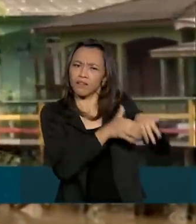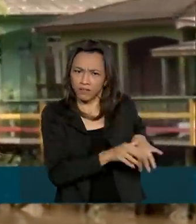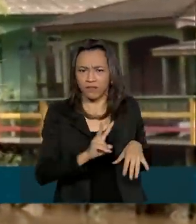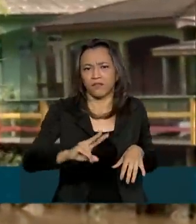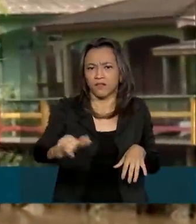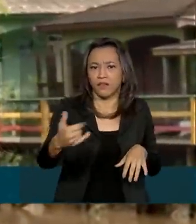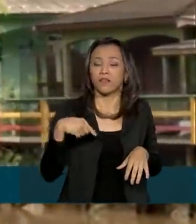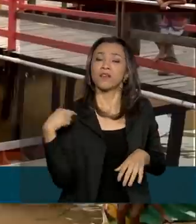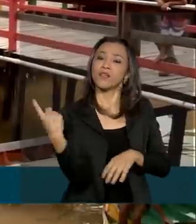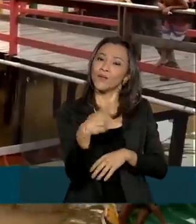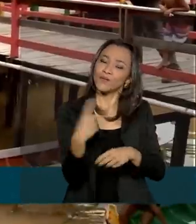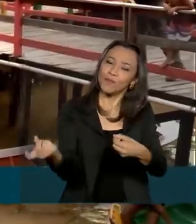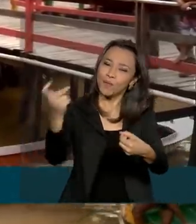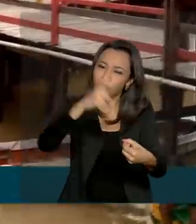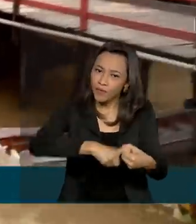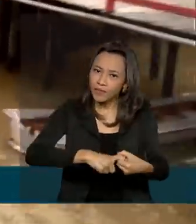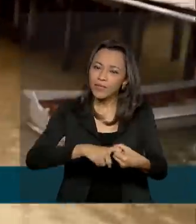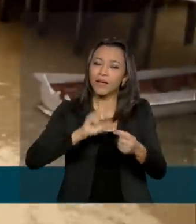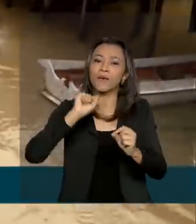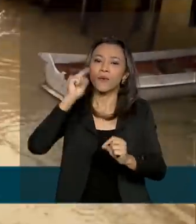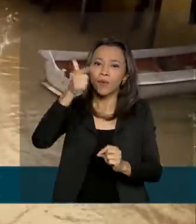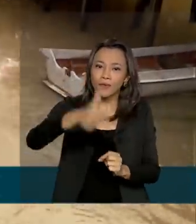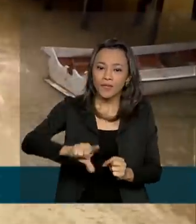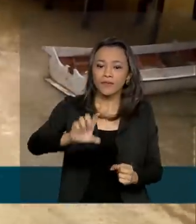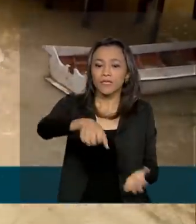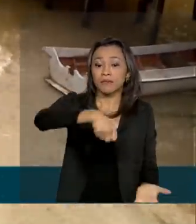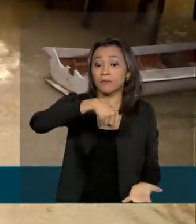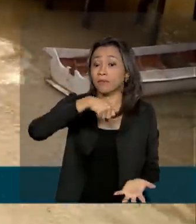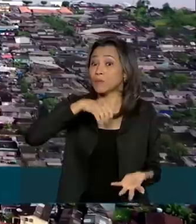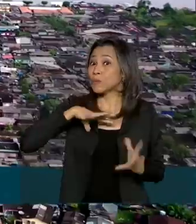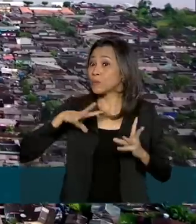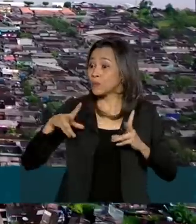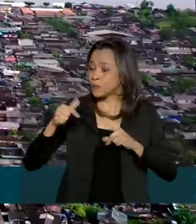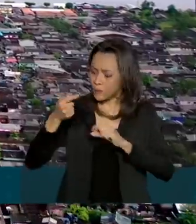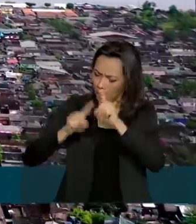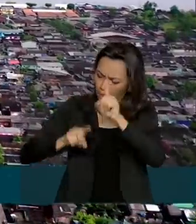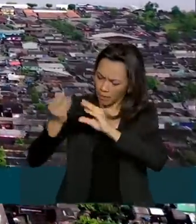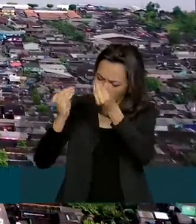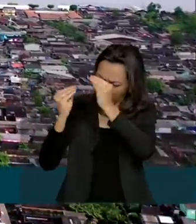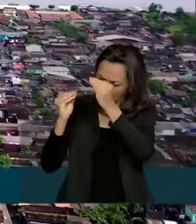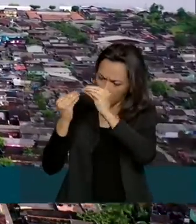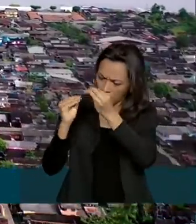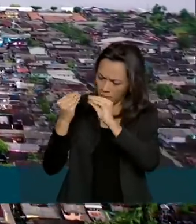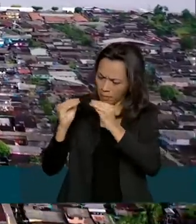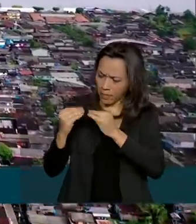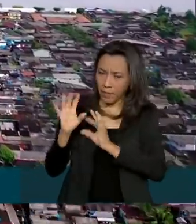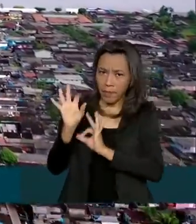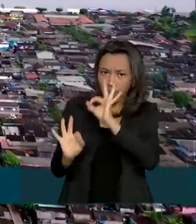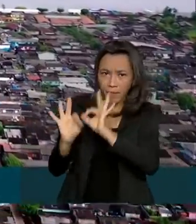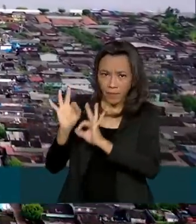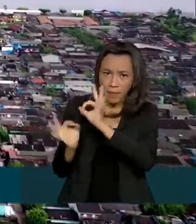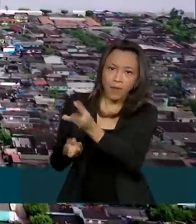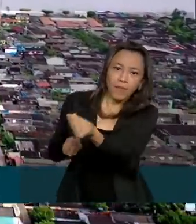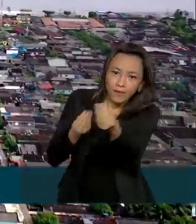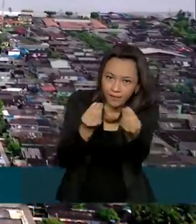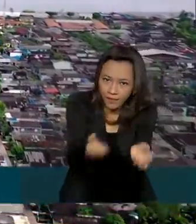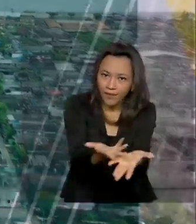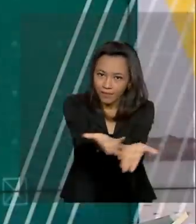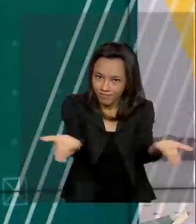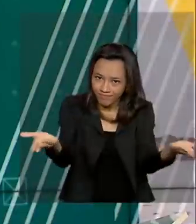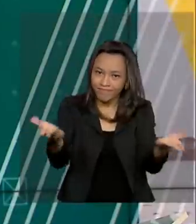passar e a gente vai voltar para entregar tudo o que nós planejamos no grande projeto, que é o Abraça o Marajó.